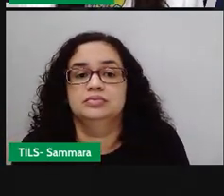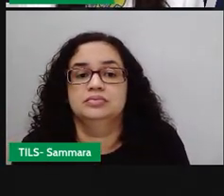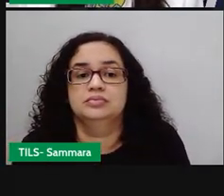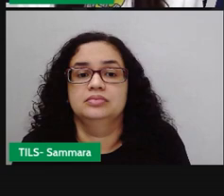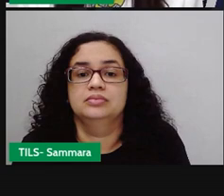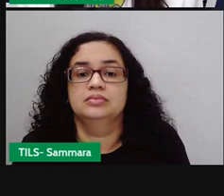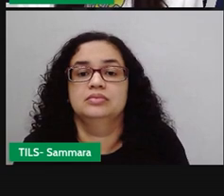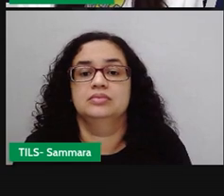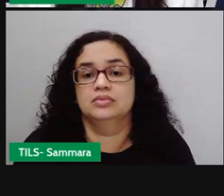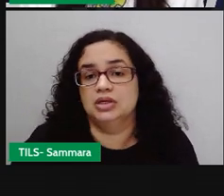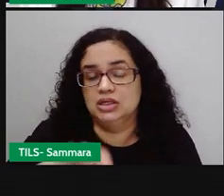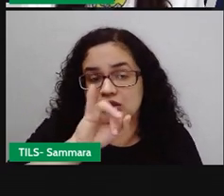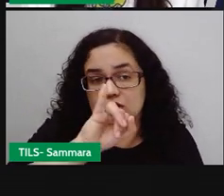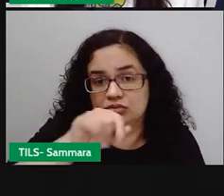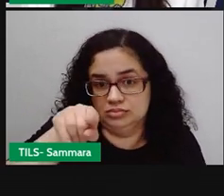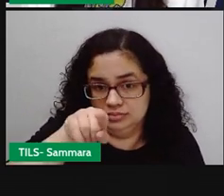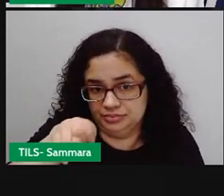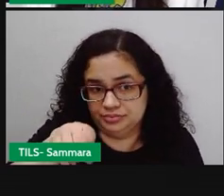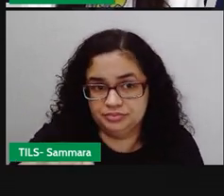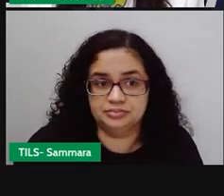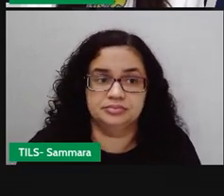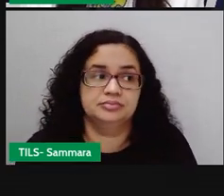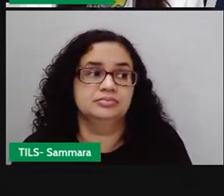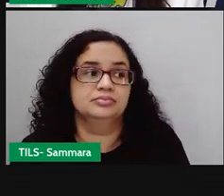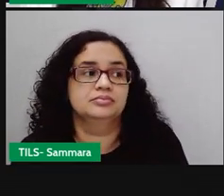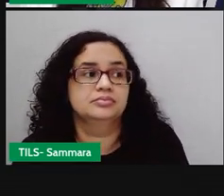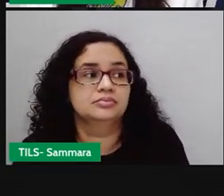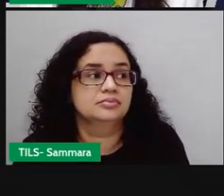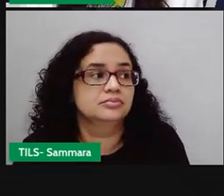aqui já é o discurso indireto.